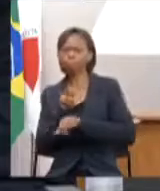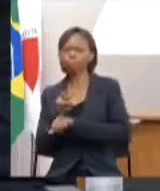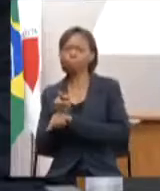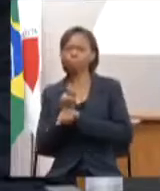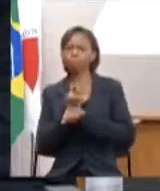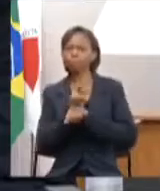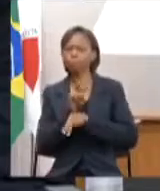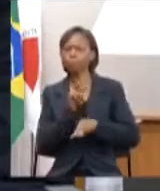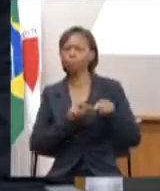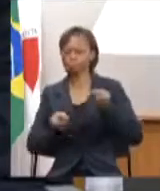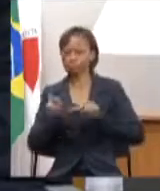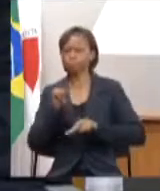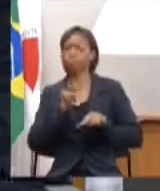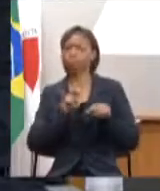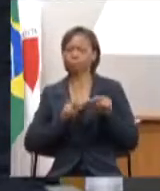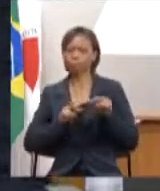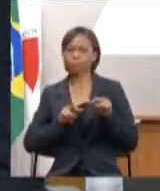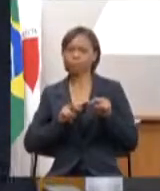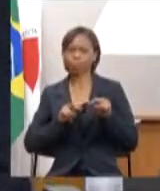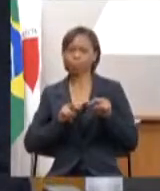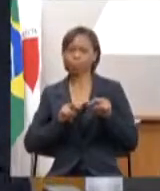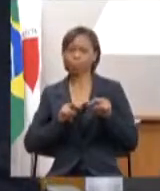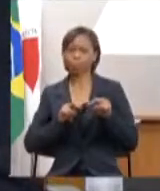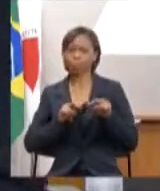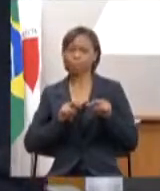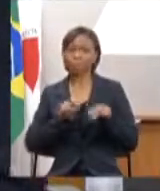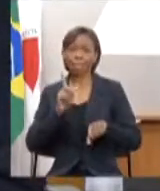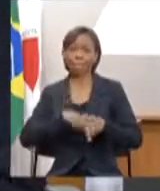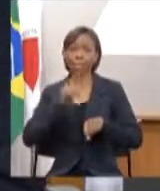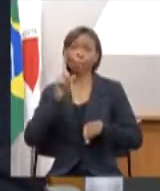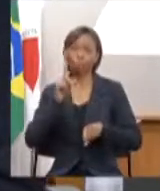diria, quase que em tempo real